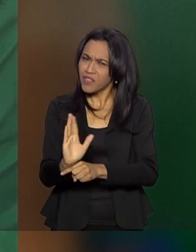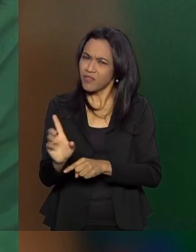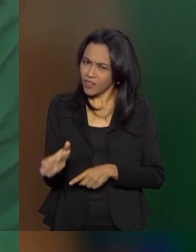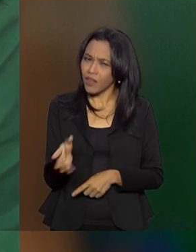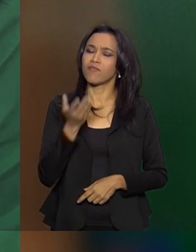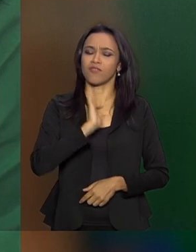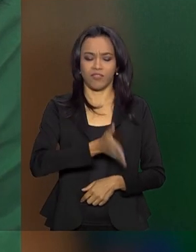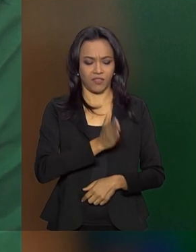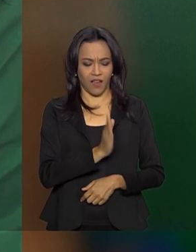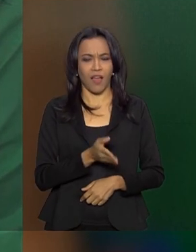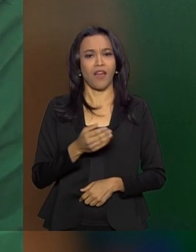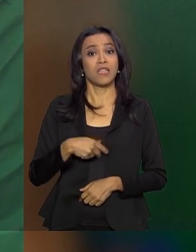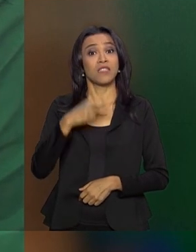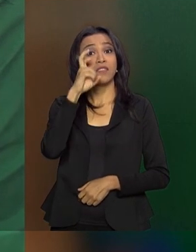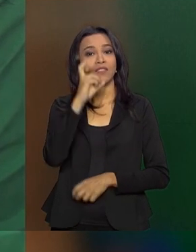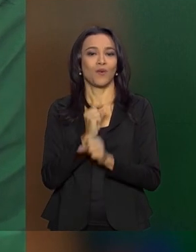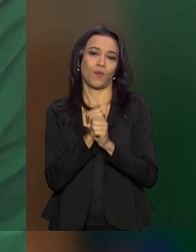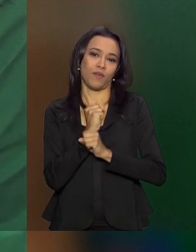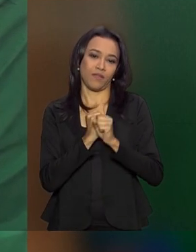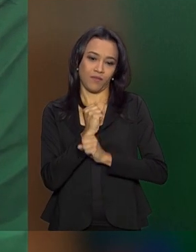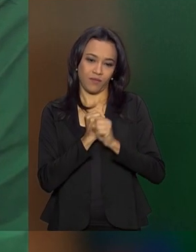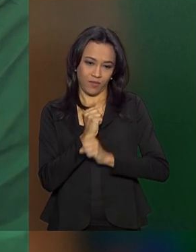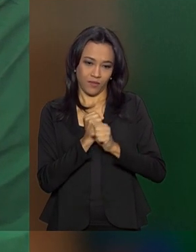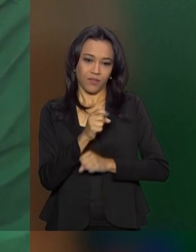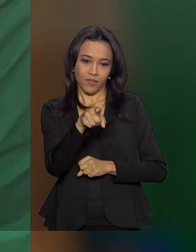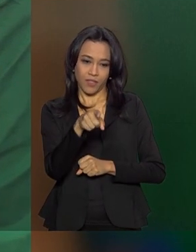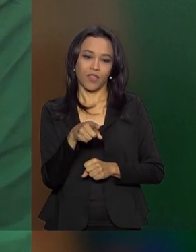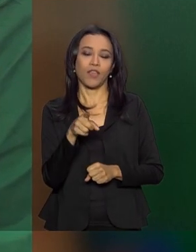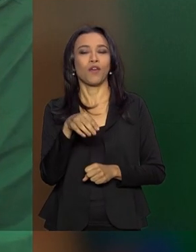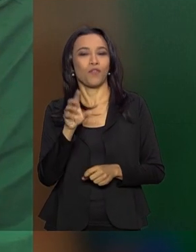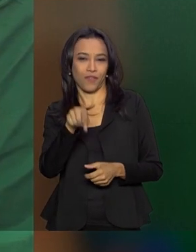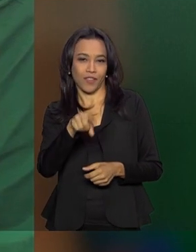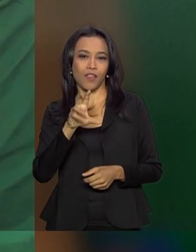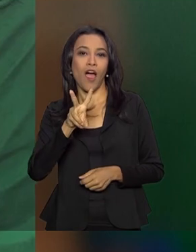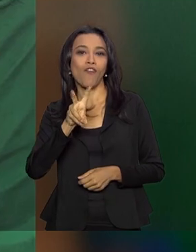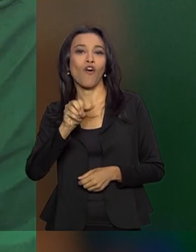já. Já há cinco anos que eu faço a Vovó Berta.